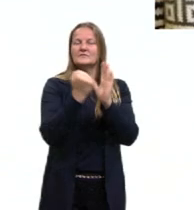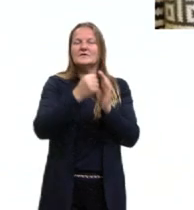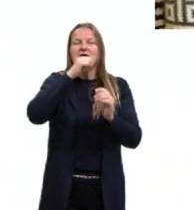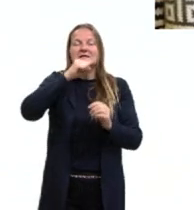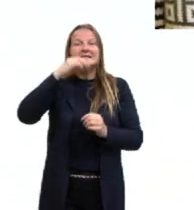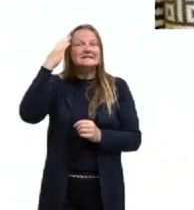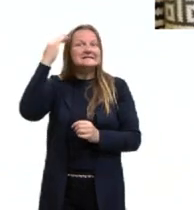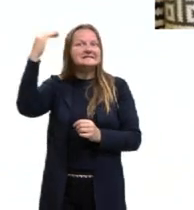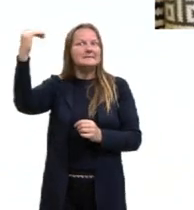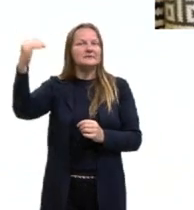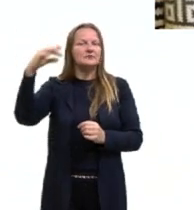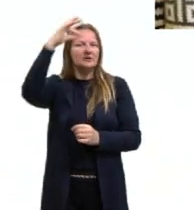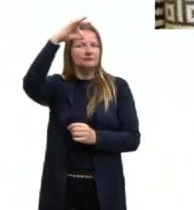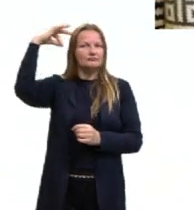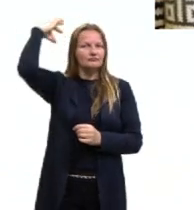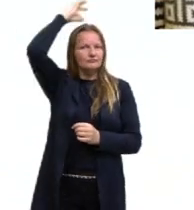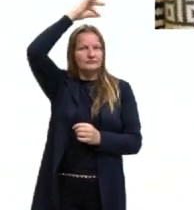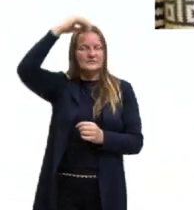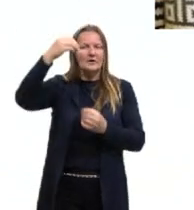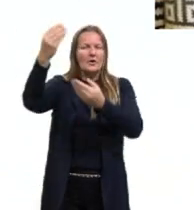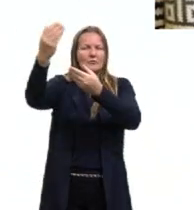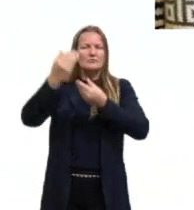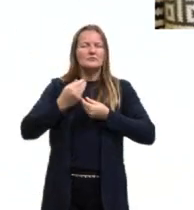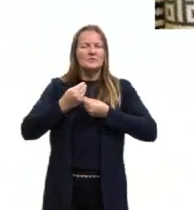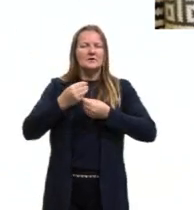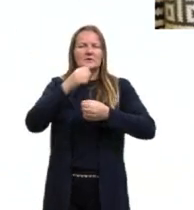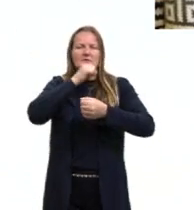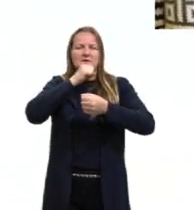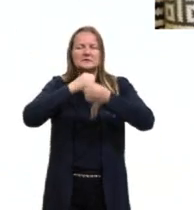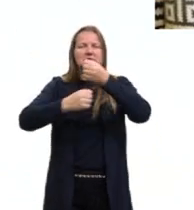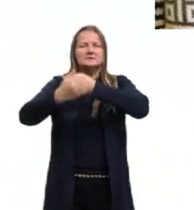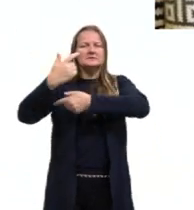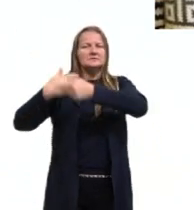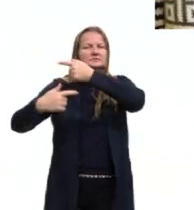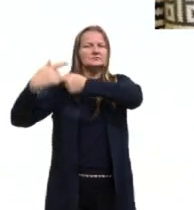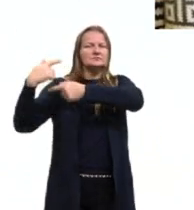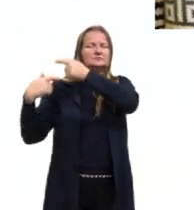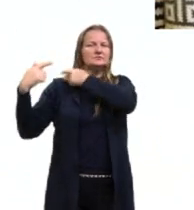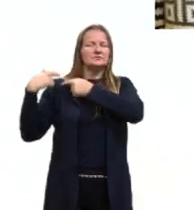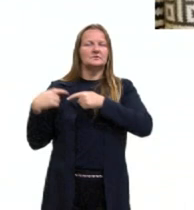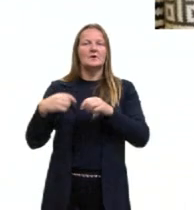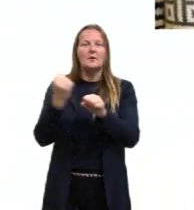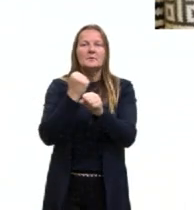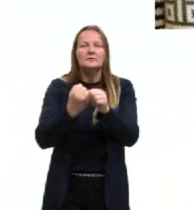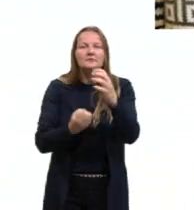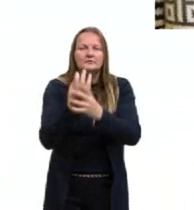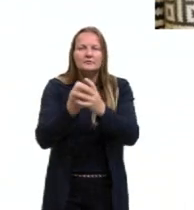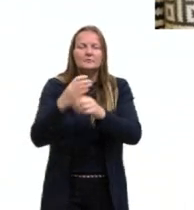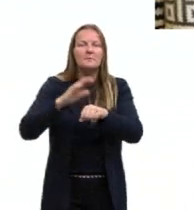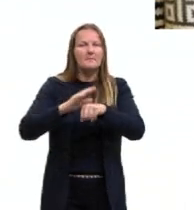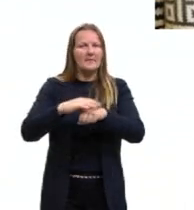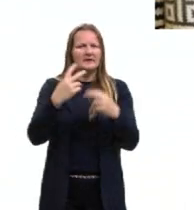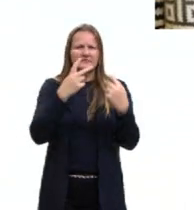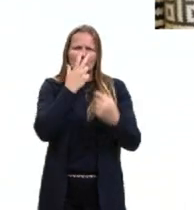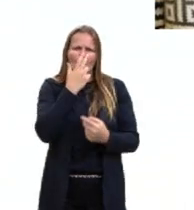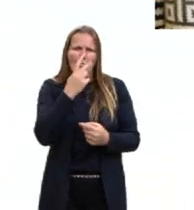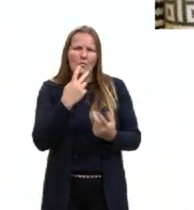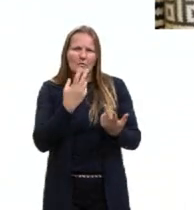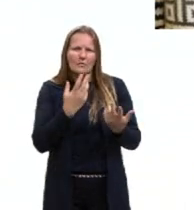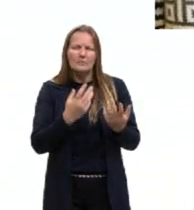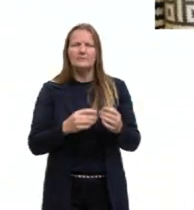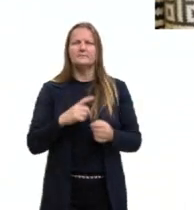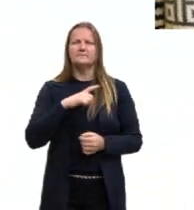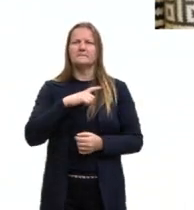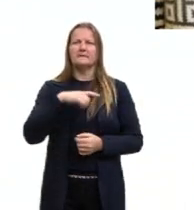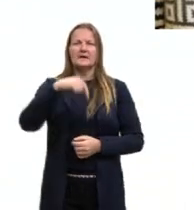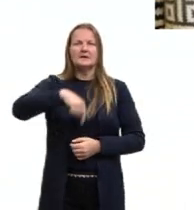sabedorias sagradas, recebidas de seus antepassados. As produções indígenas mais comuns, a maioria das etnias